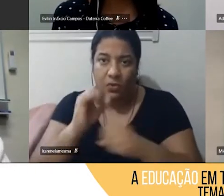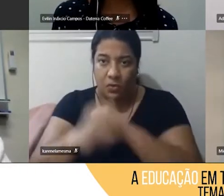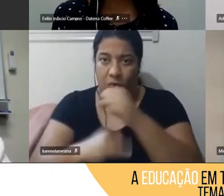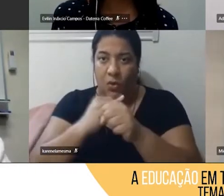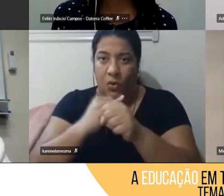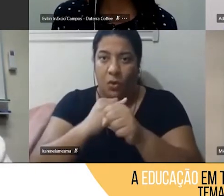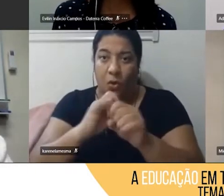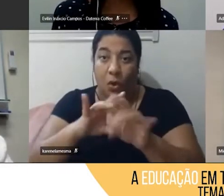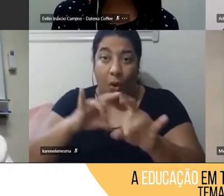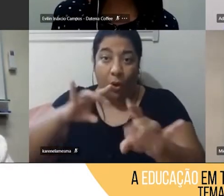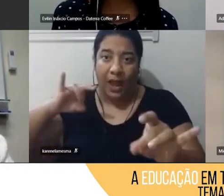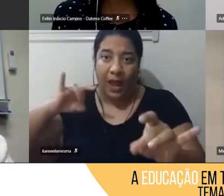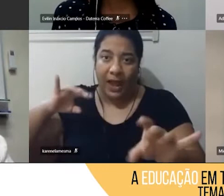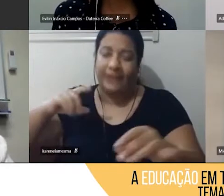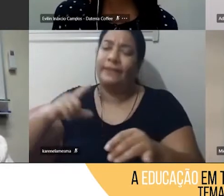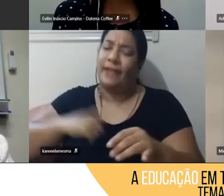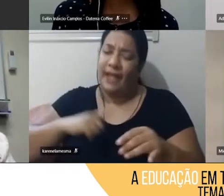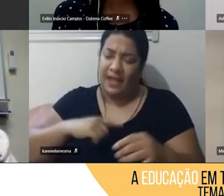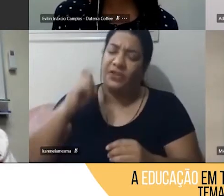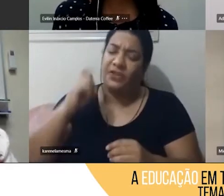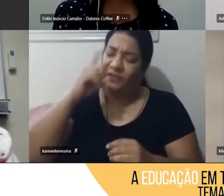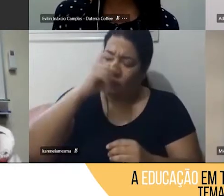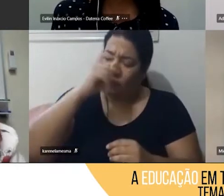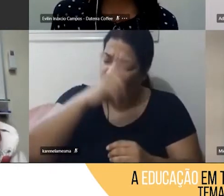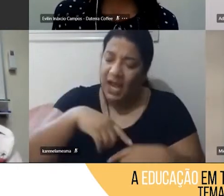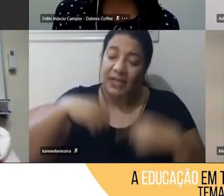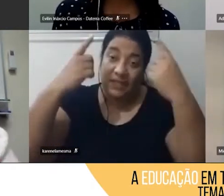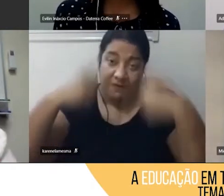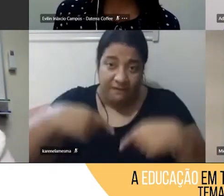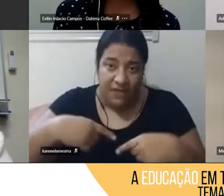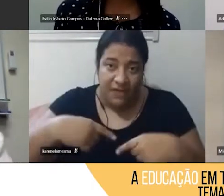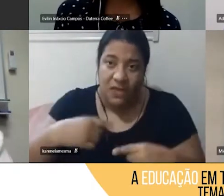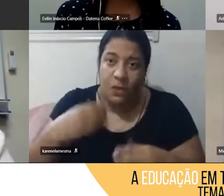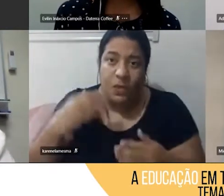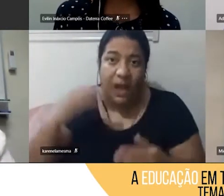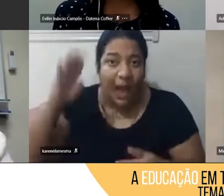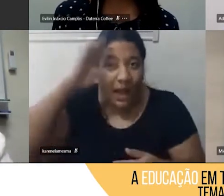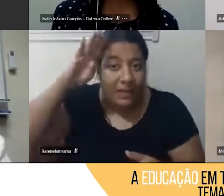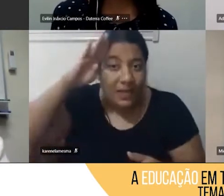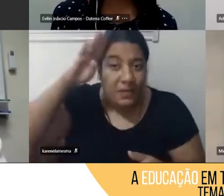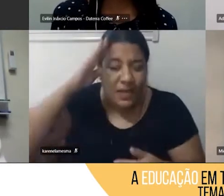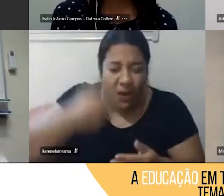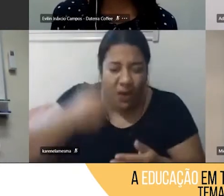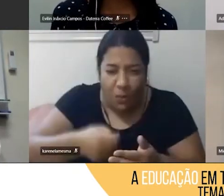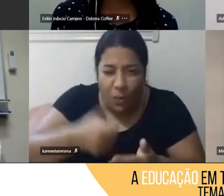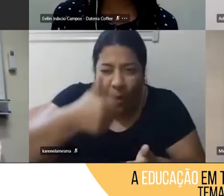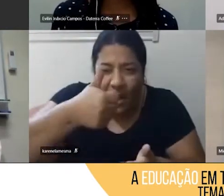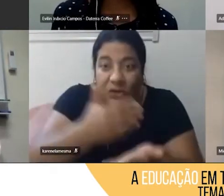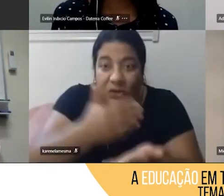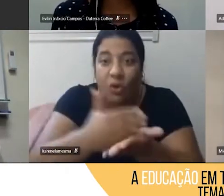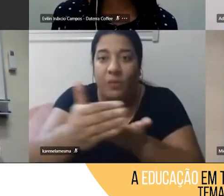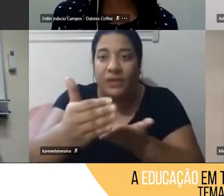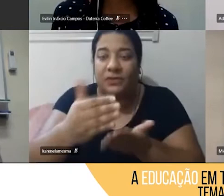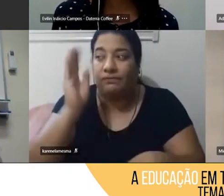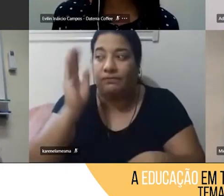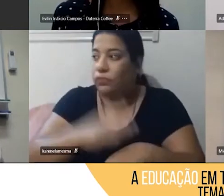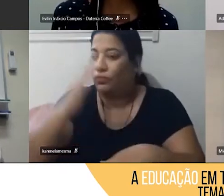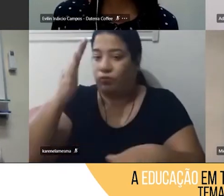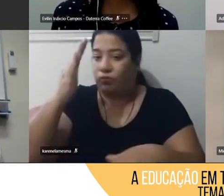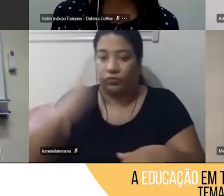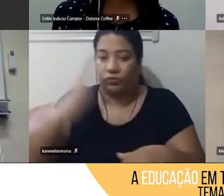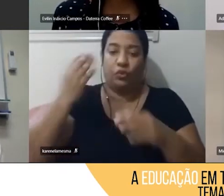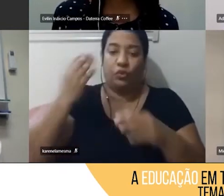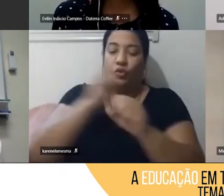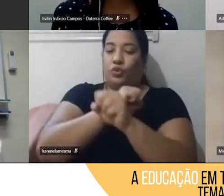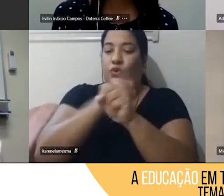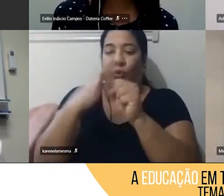desafios, academia ia começar, de repente veio o isolamento, a pandemia, que, né, encerrou nosso processo, inclusive